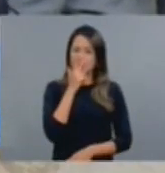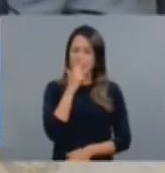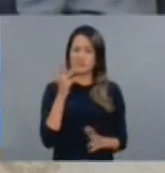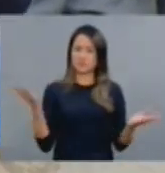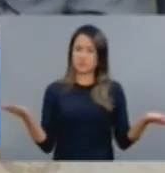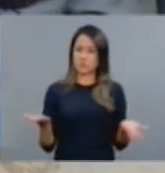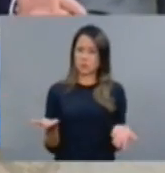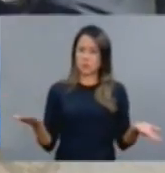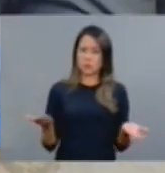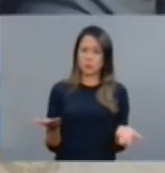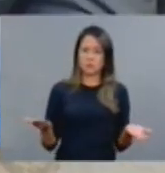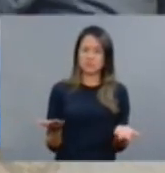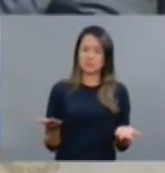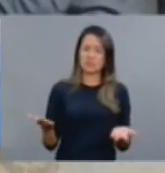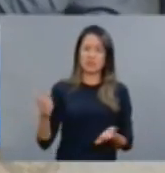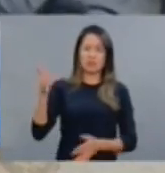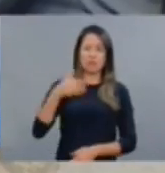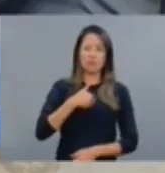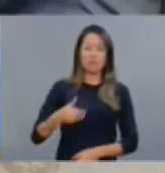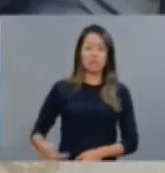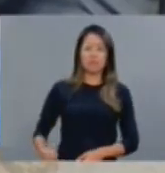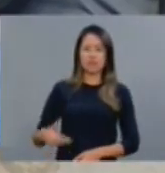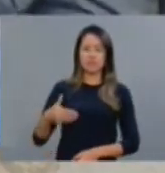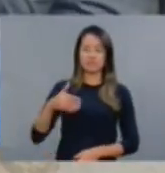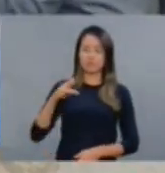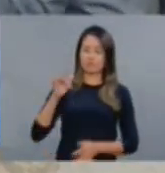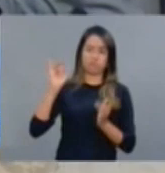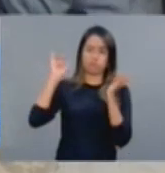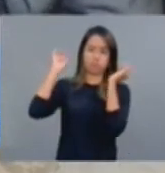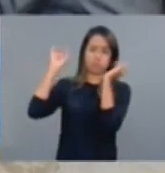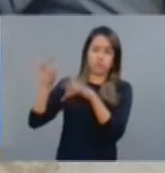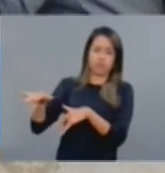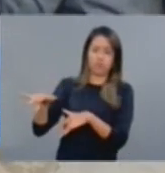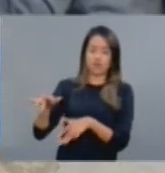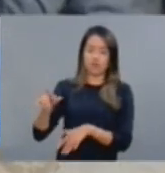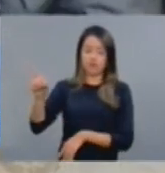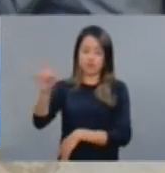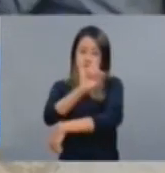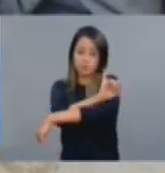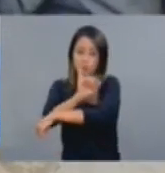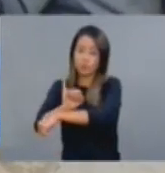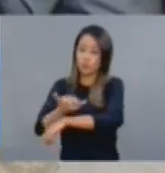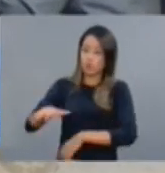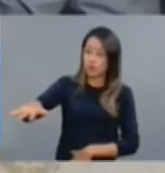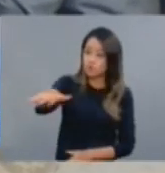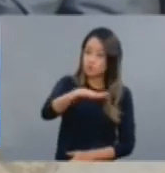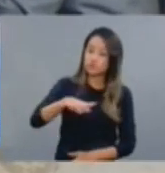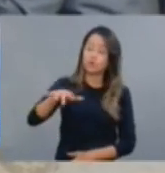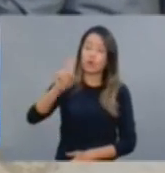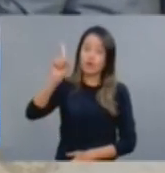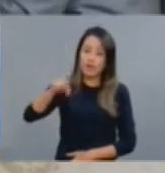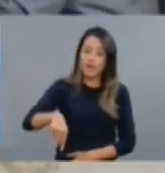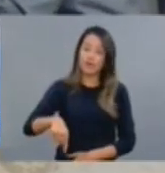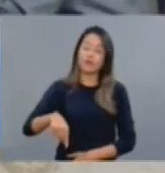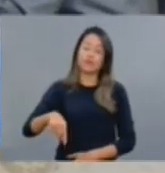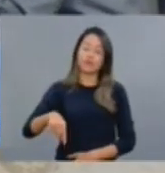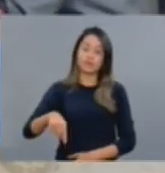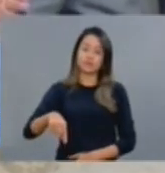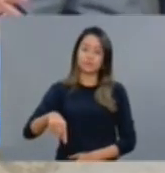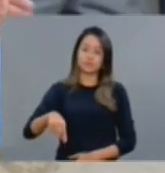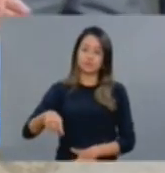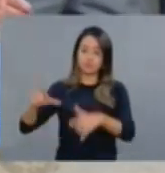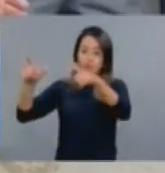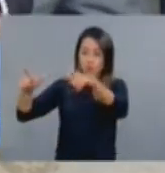por parte do governo do Estado do Ceará, com a região Centro-Sul, que é uma região aí